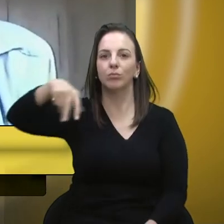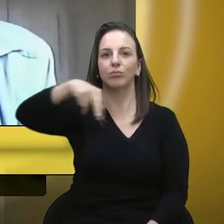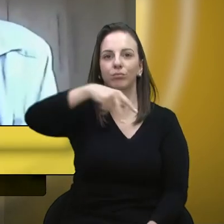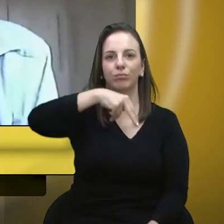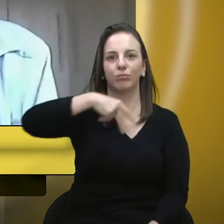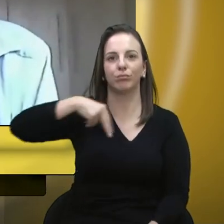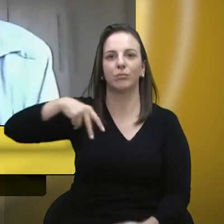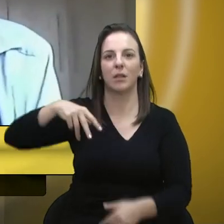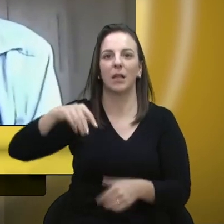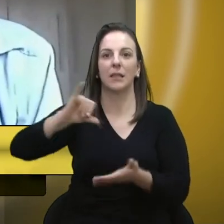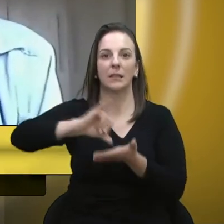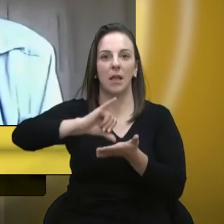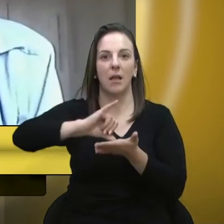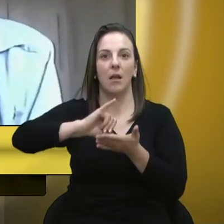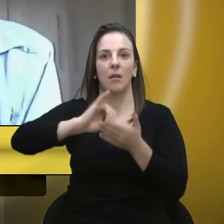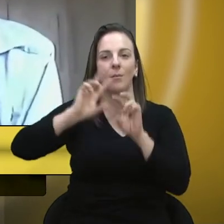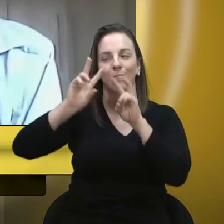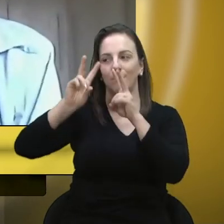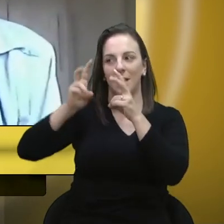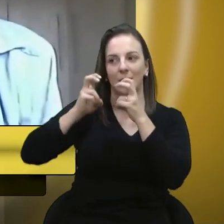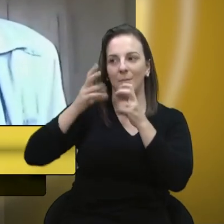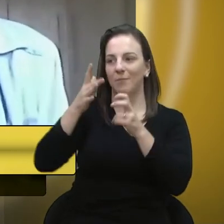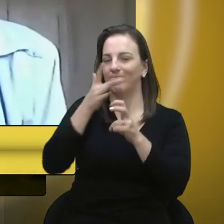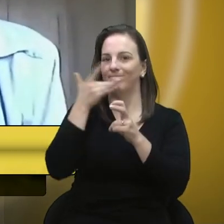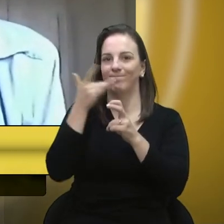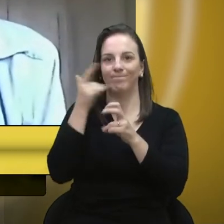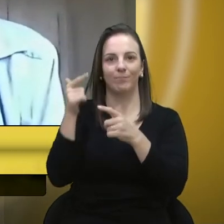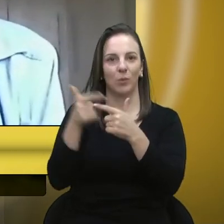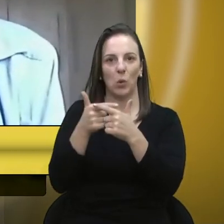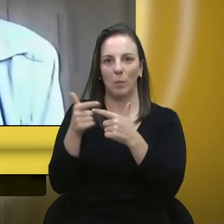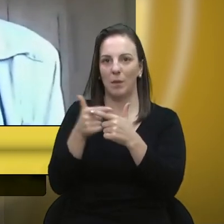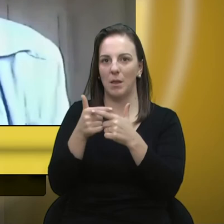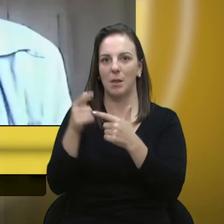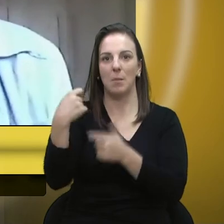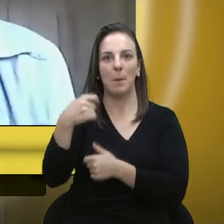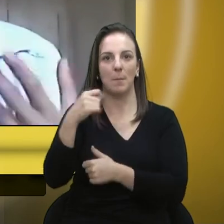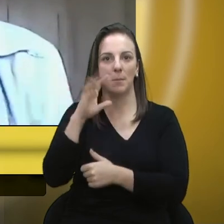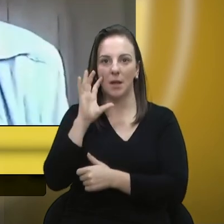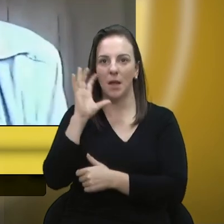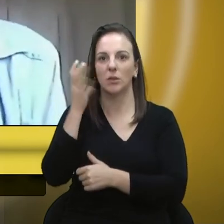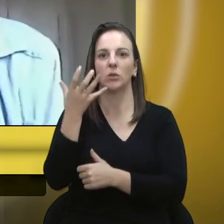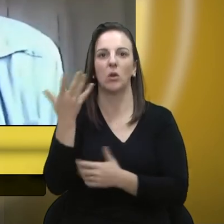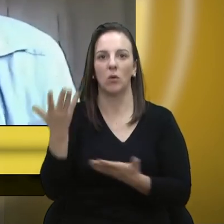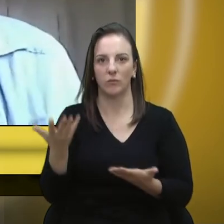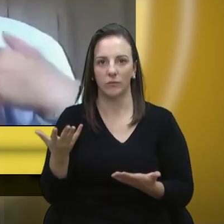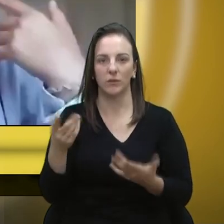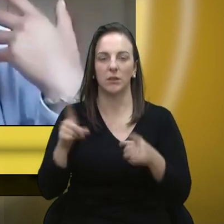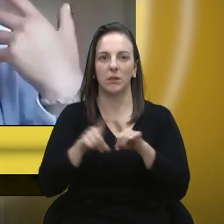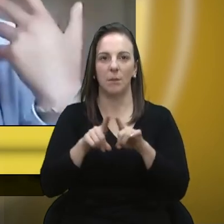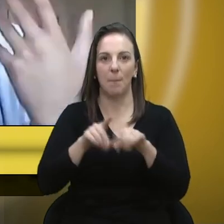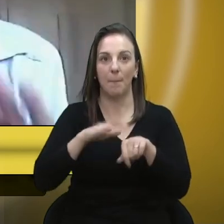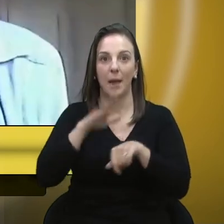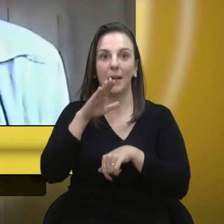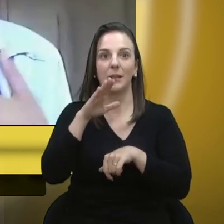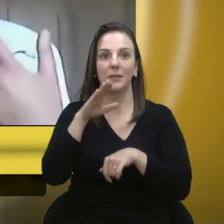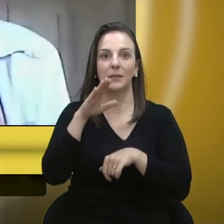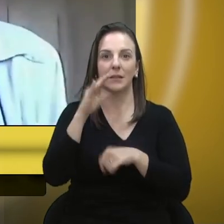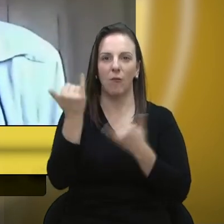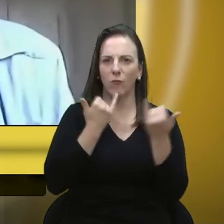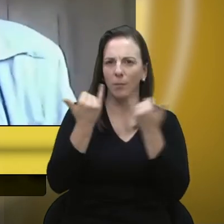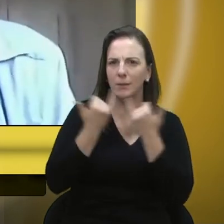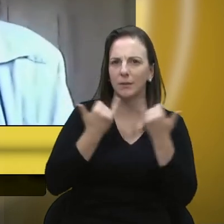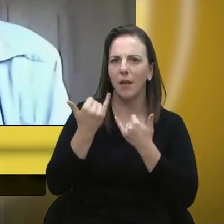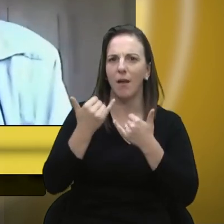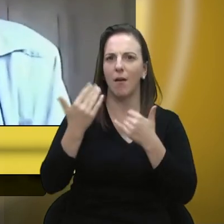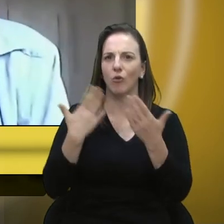consegue ver esse problema, ver que isso precisa ser resolvido, e que precisa ser resolvido com cada vez mais informações, mais